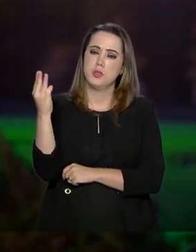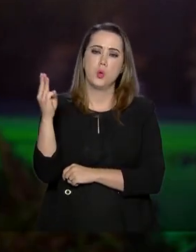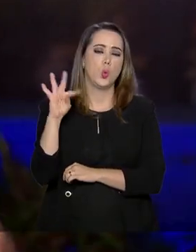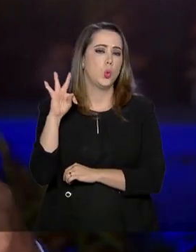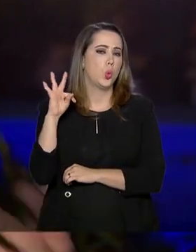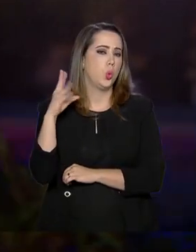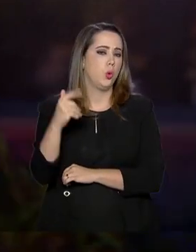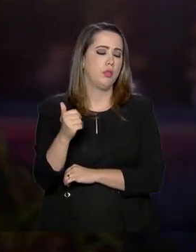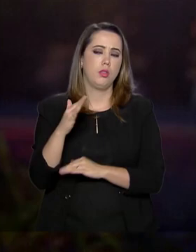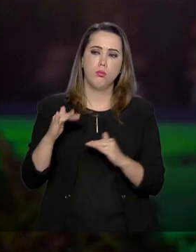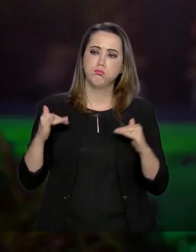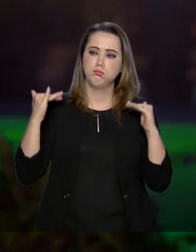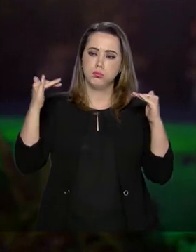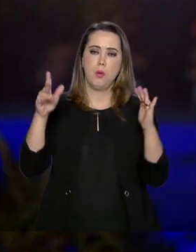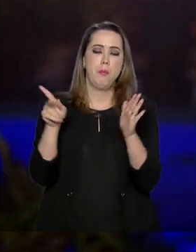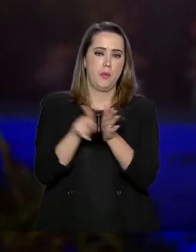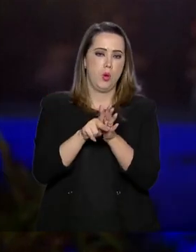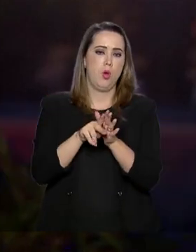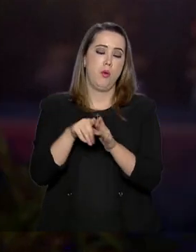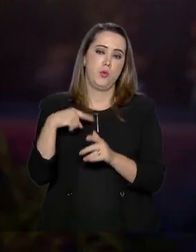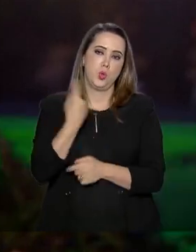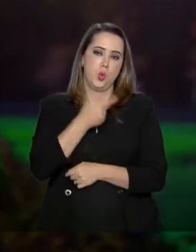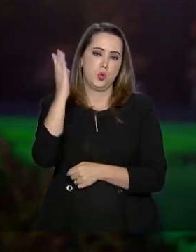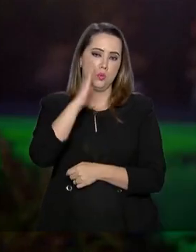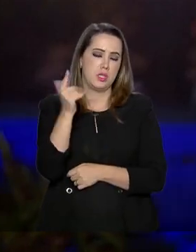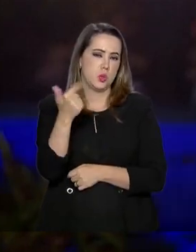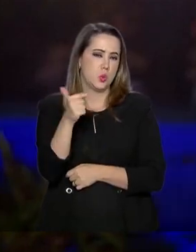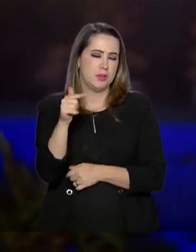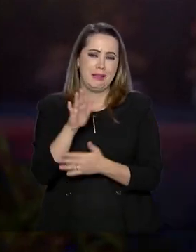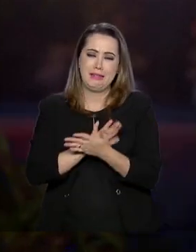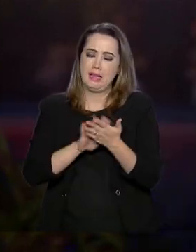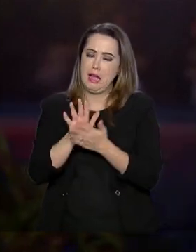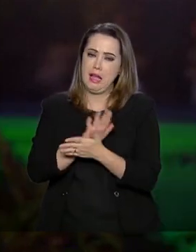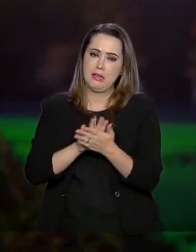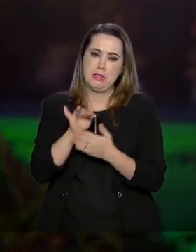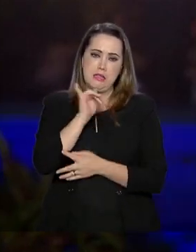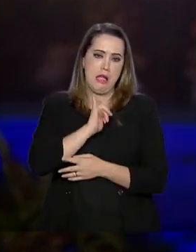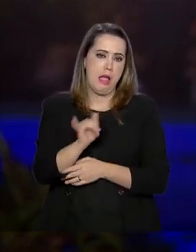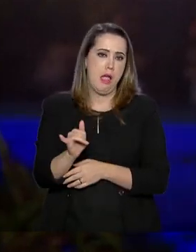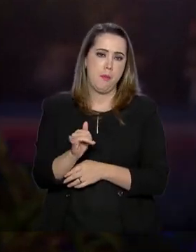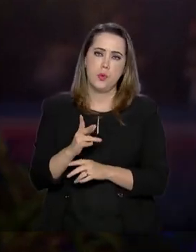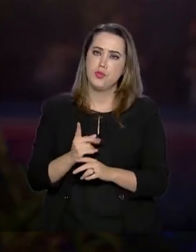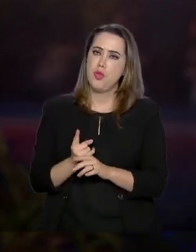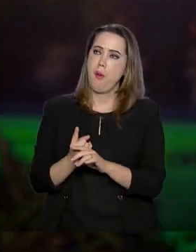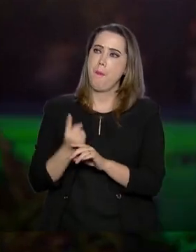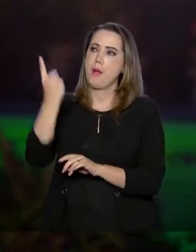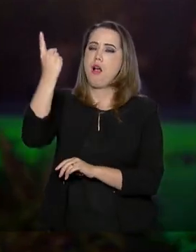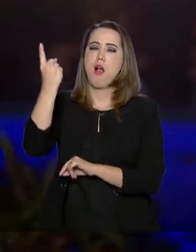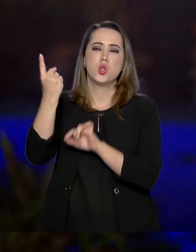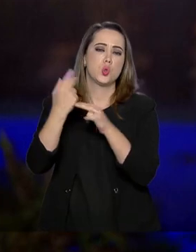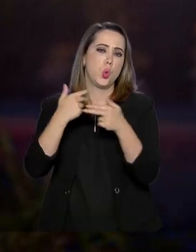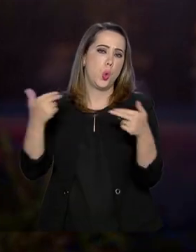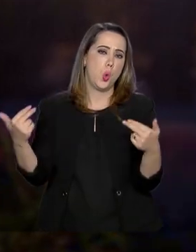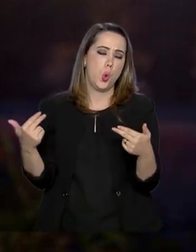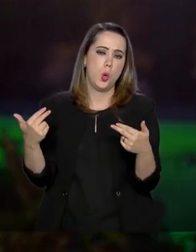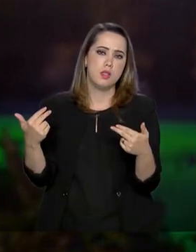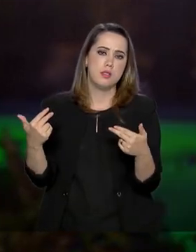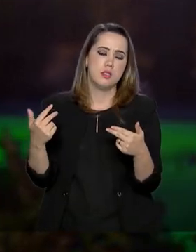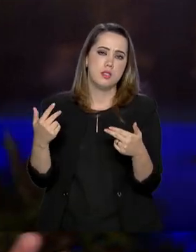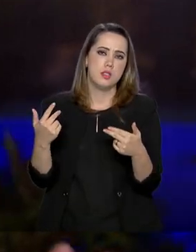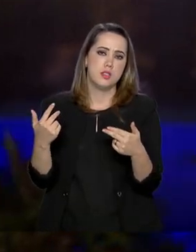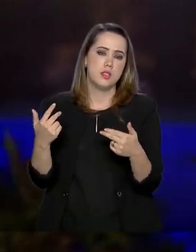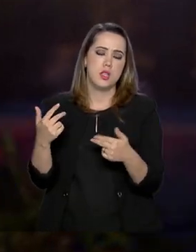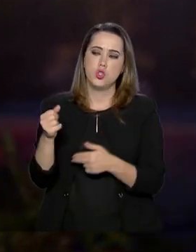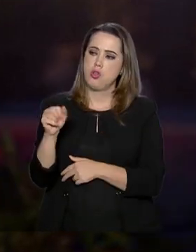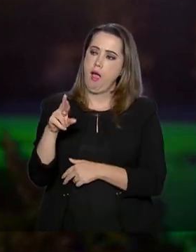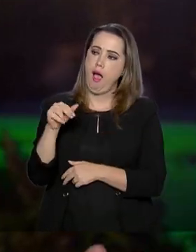completa, com soberania completa. Não existe nenhum caso, por exemplo, de lançamento de armamento dos Estados Unidos. Eles